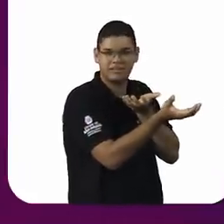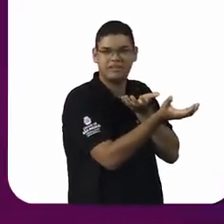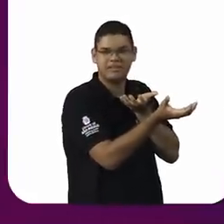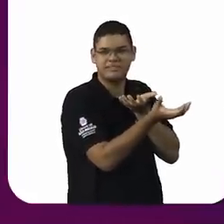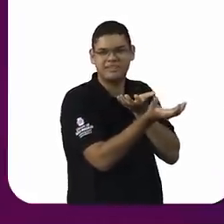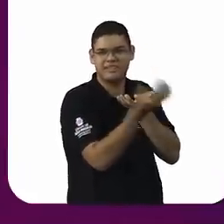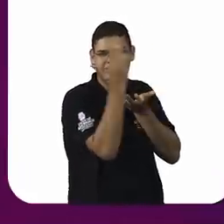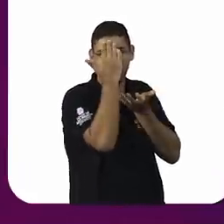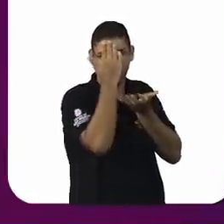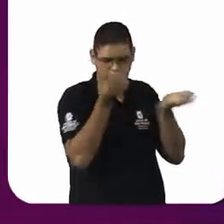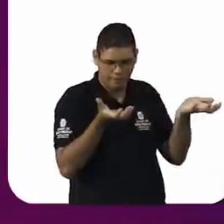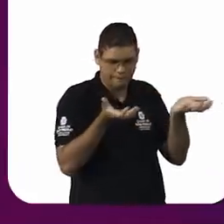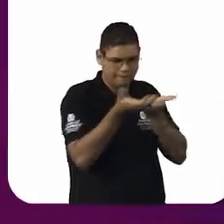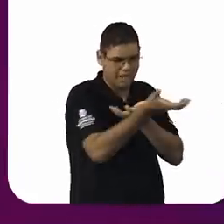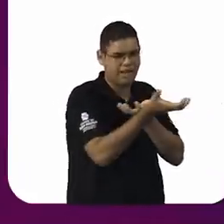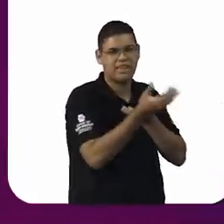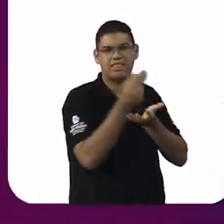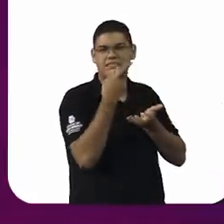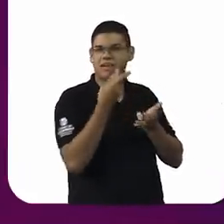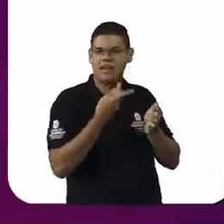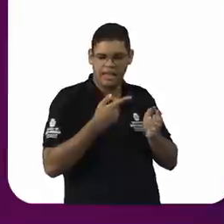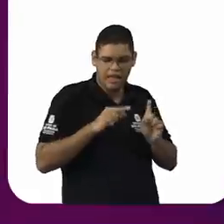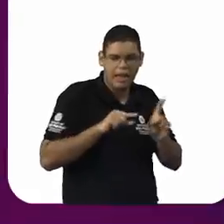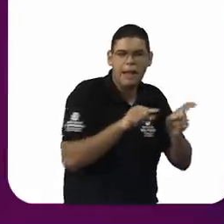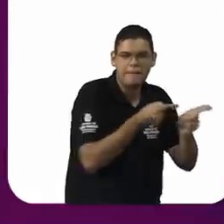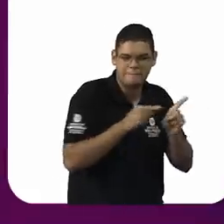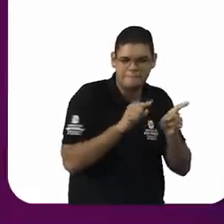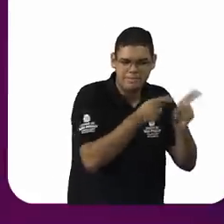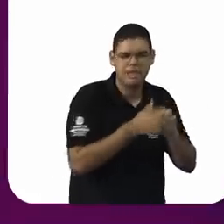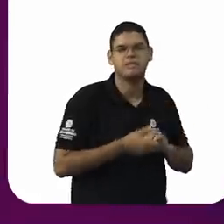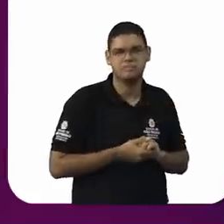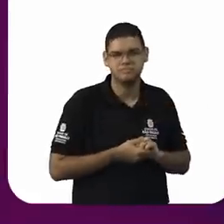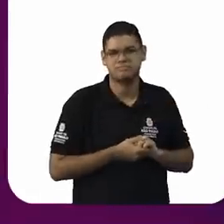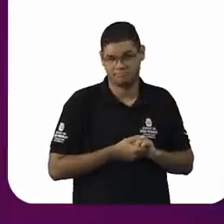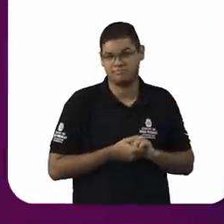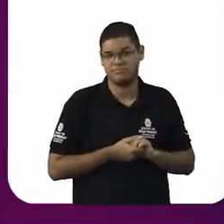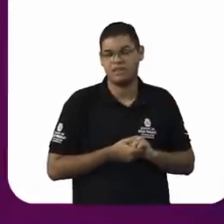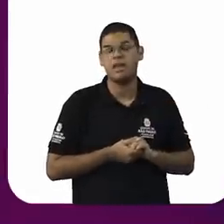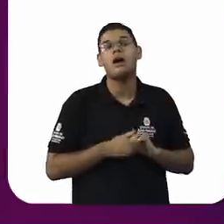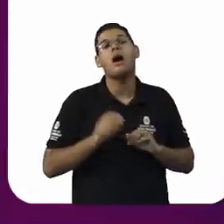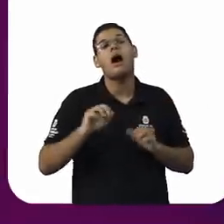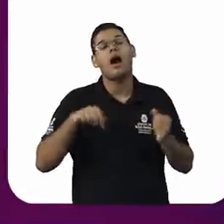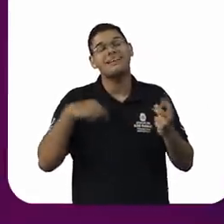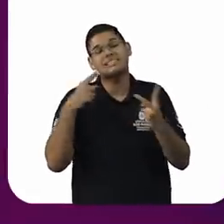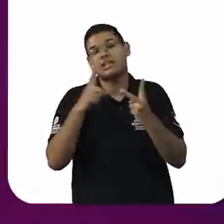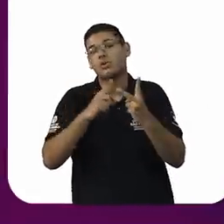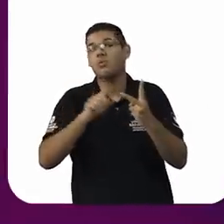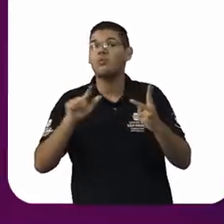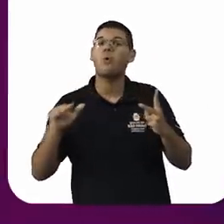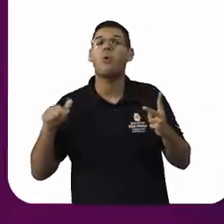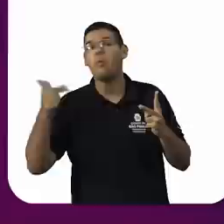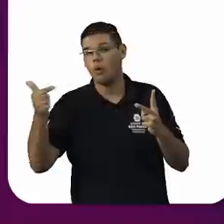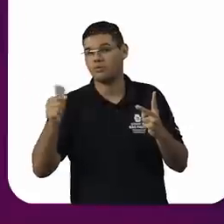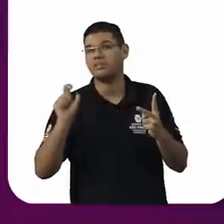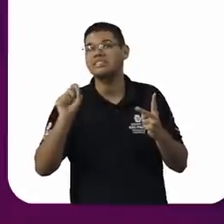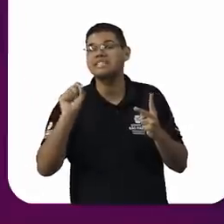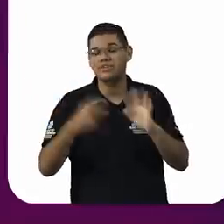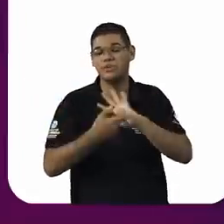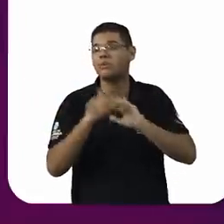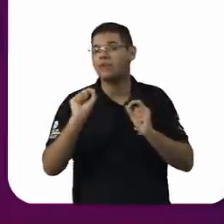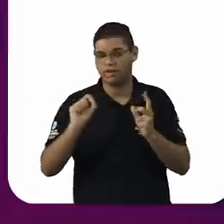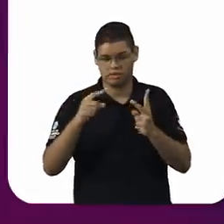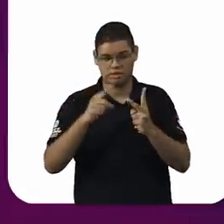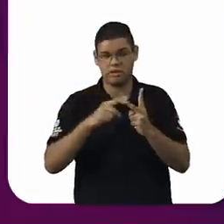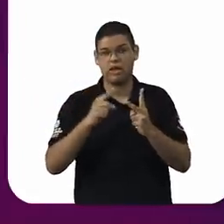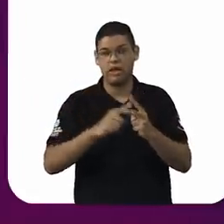Mas nós temos um outro tipo de assédio sexual, que é o assédio sexual ambiental. que é aquele ambiente de trabalho